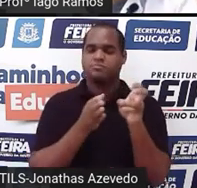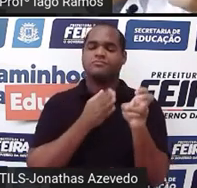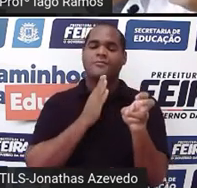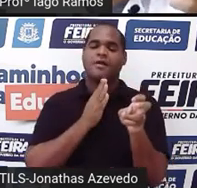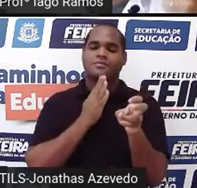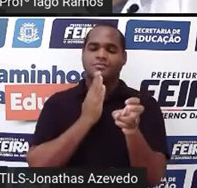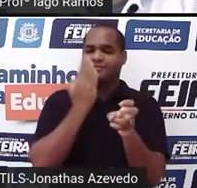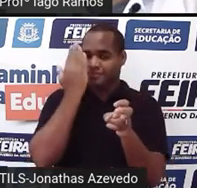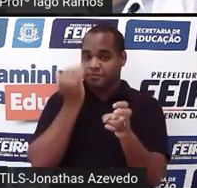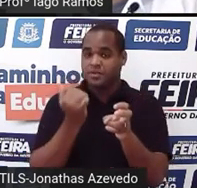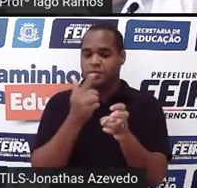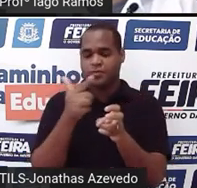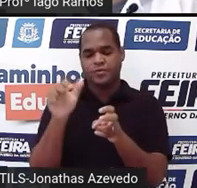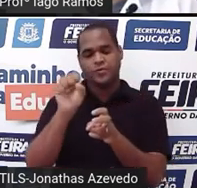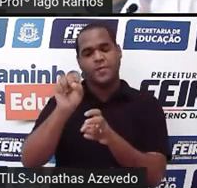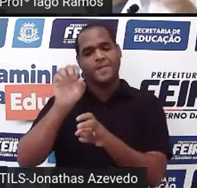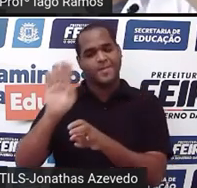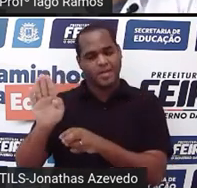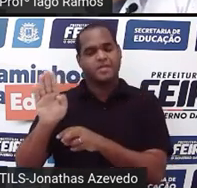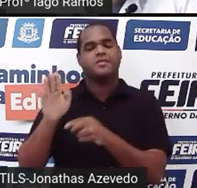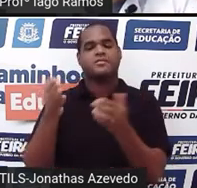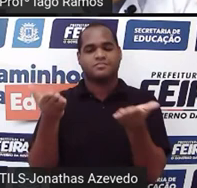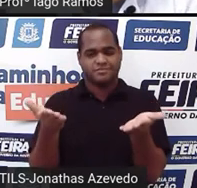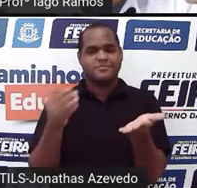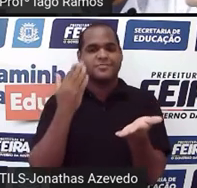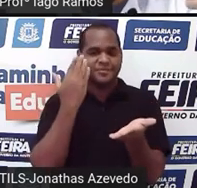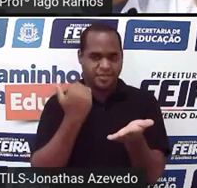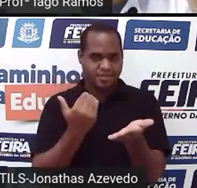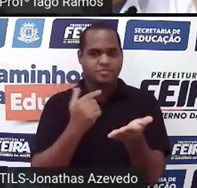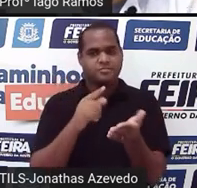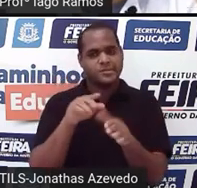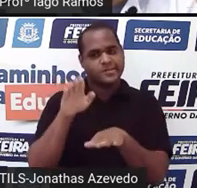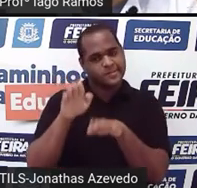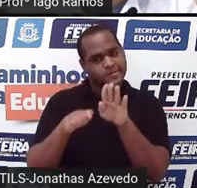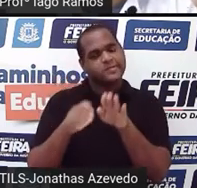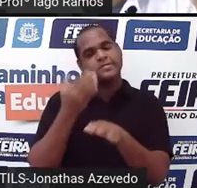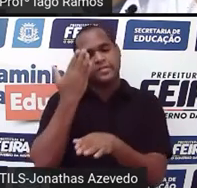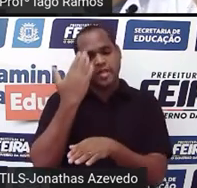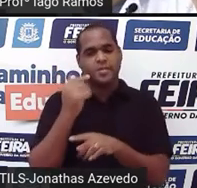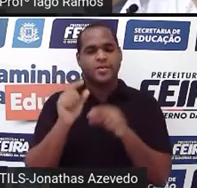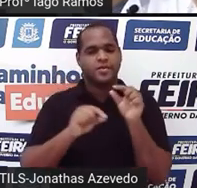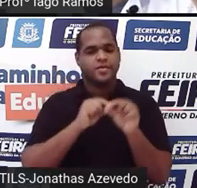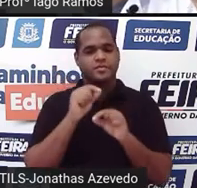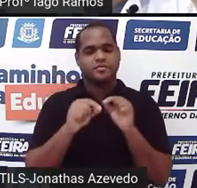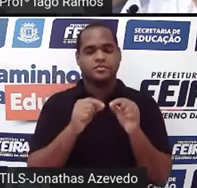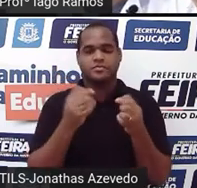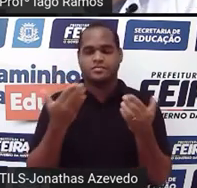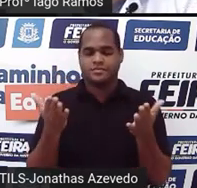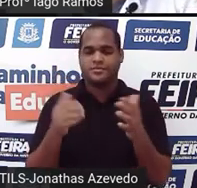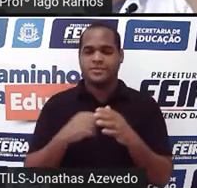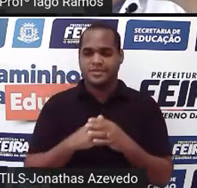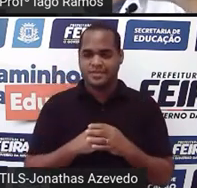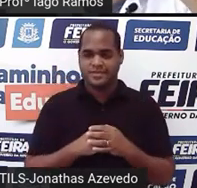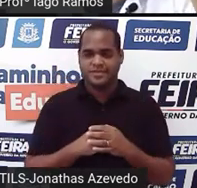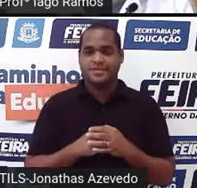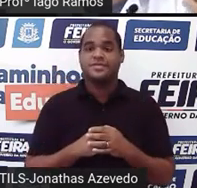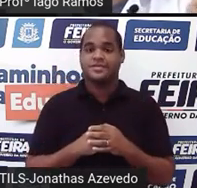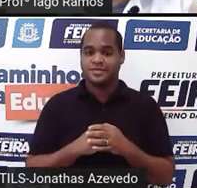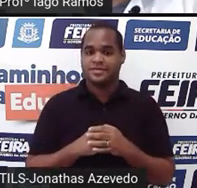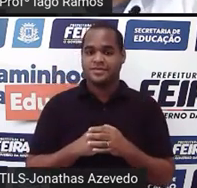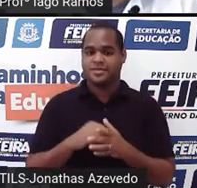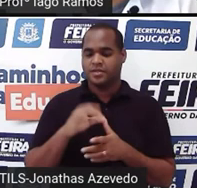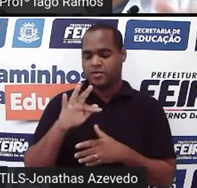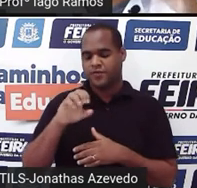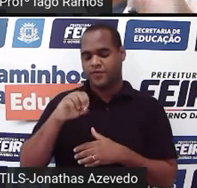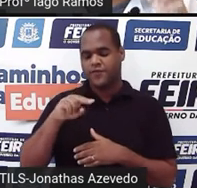o subtítulo também que a gente já sabe, as variáveis que a gente já sabe o que é, só que tem ali também a fonte e a